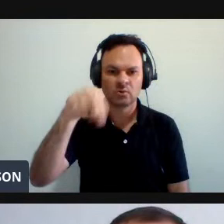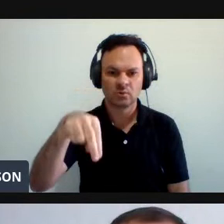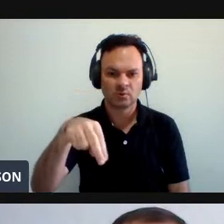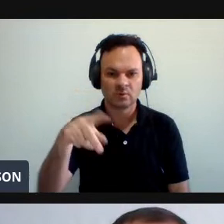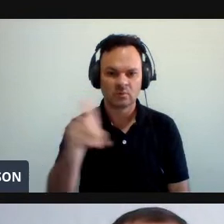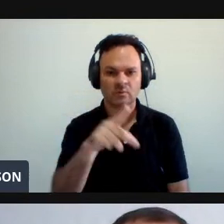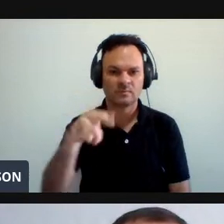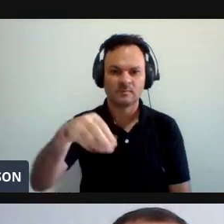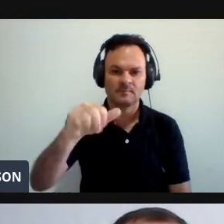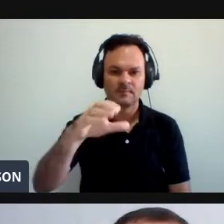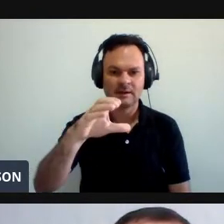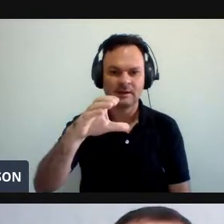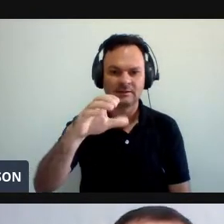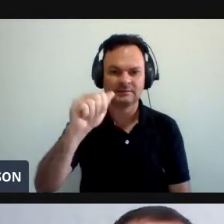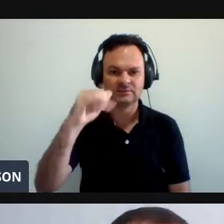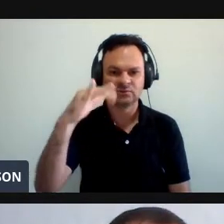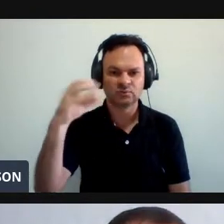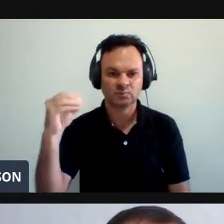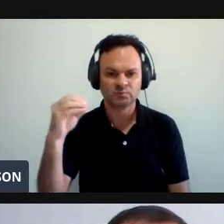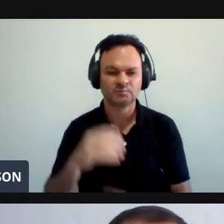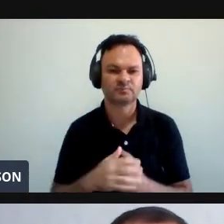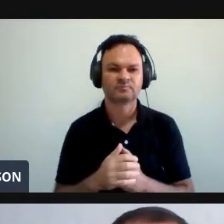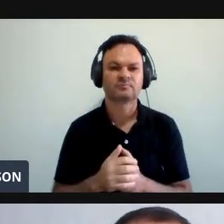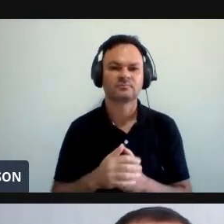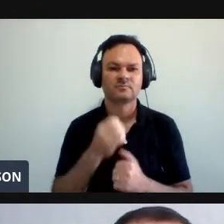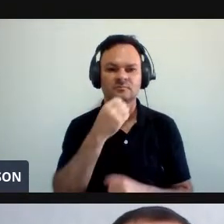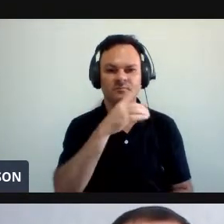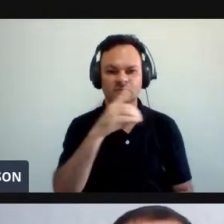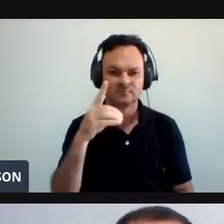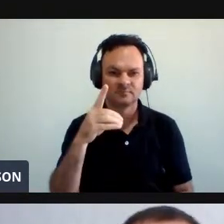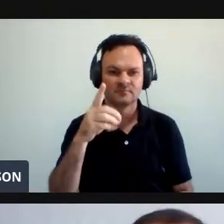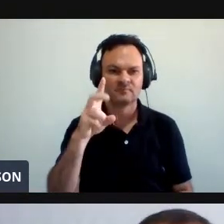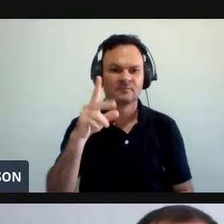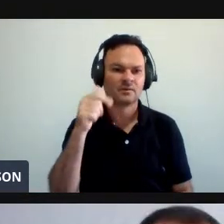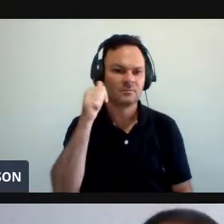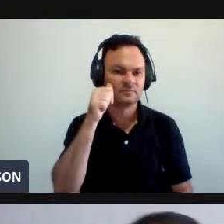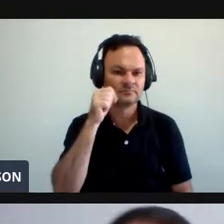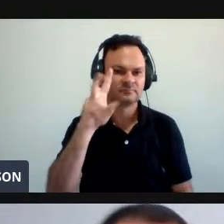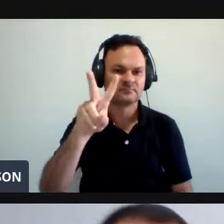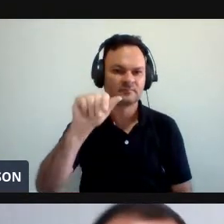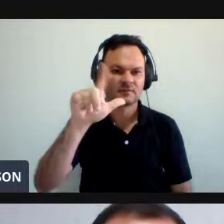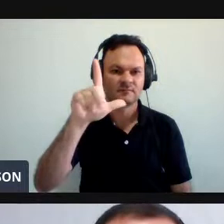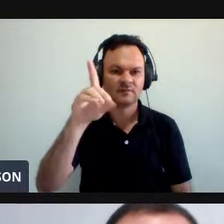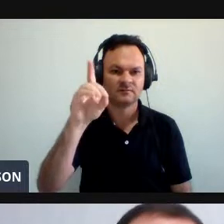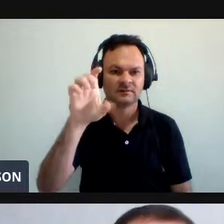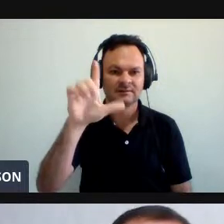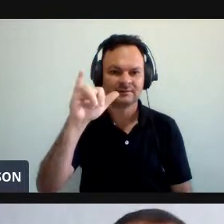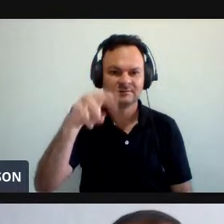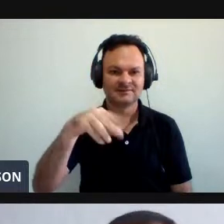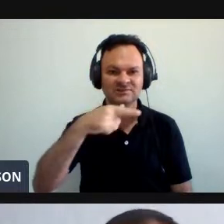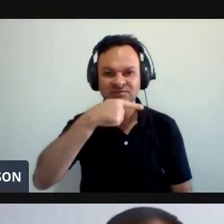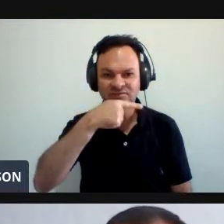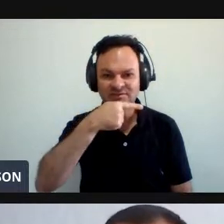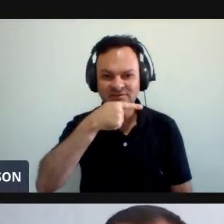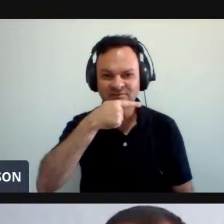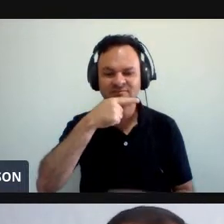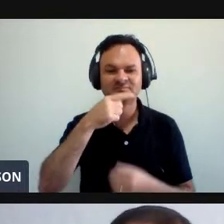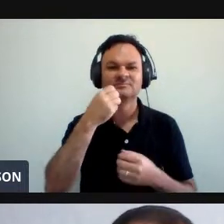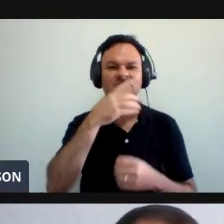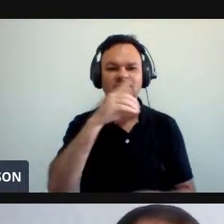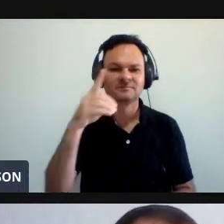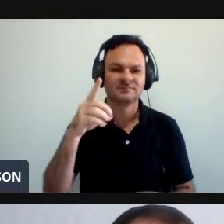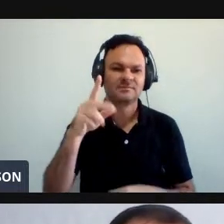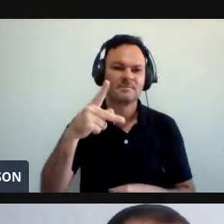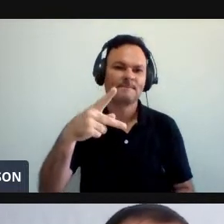Professor Márcio Nosso vice-reitor Bom dia Senhora Valdelino Senhor Jason E A querida